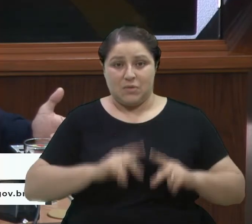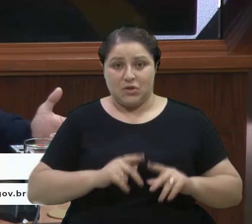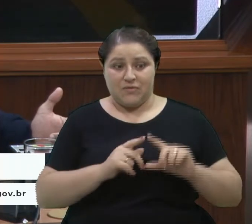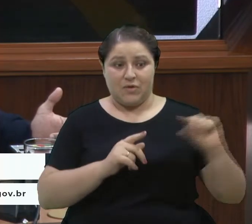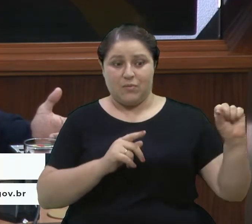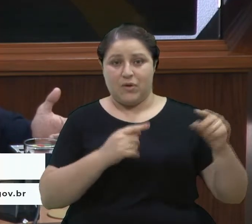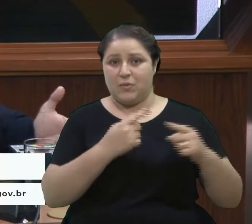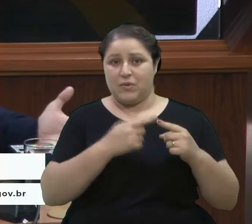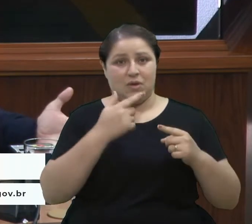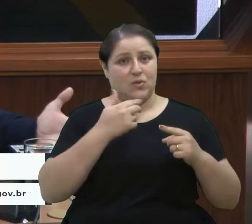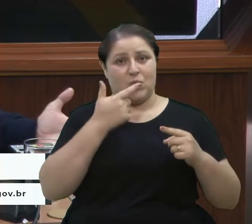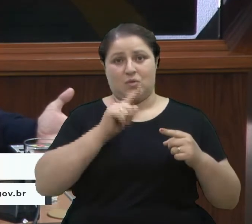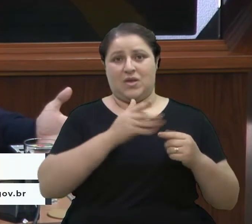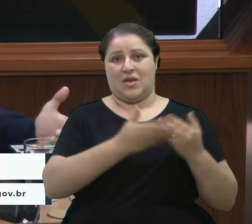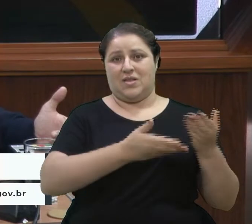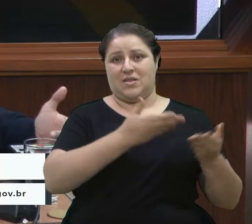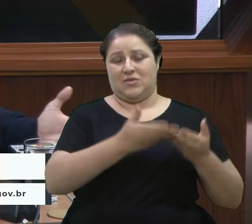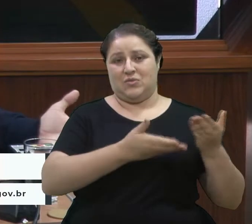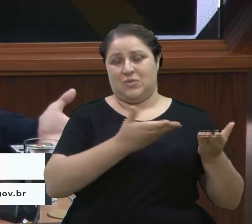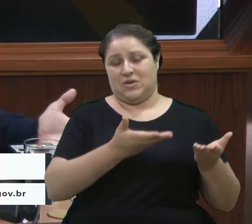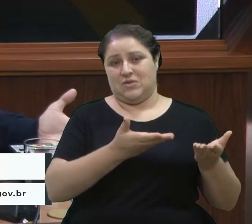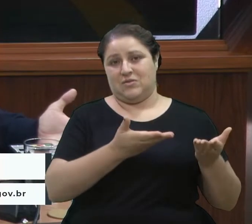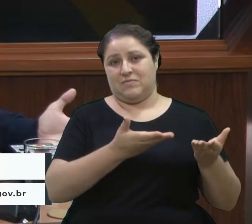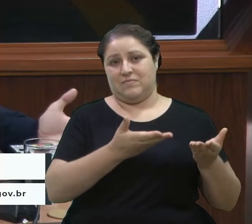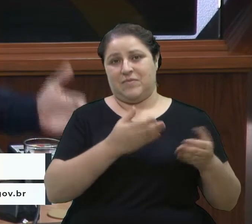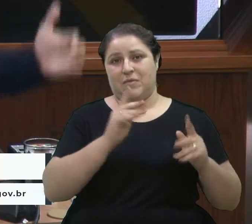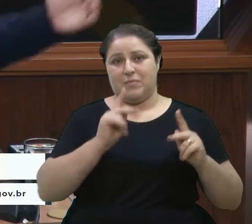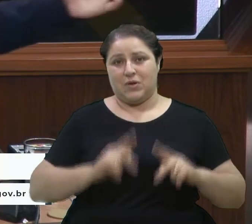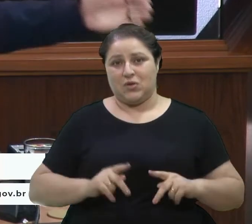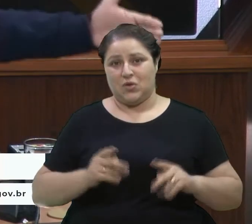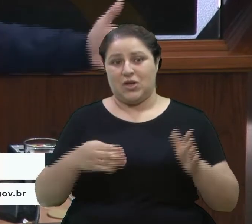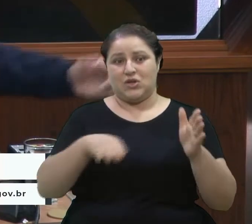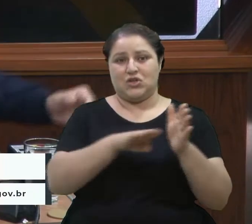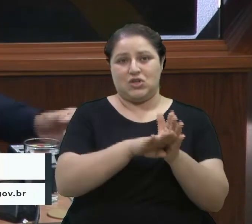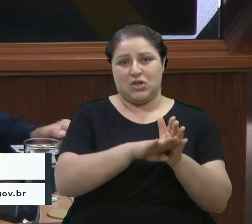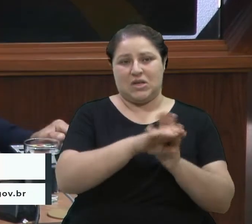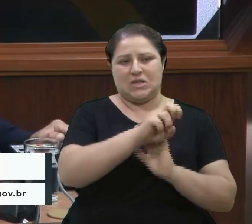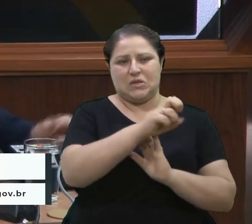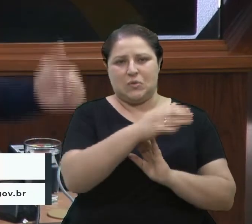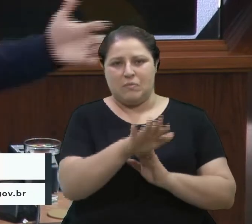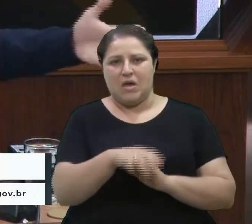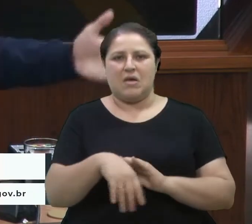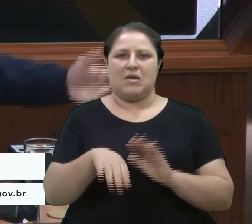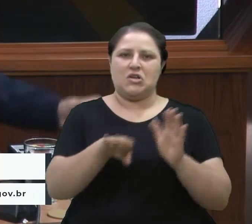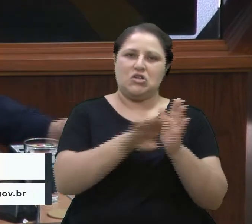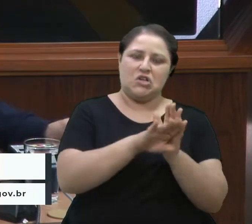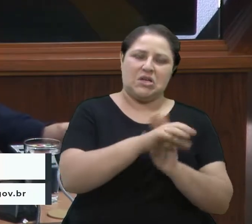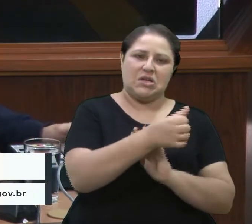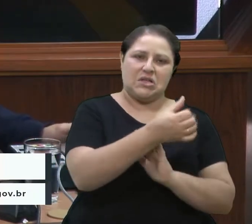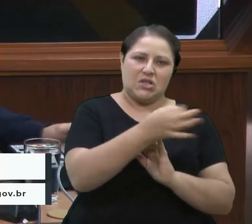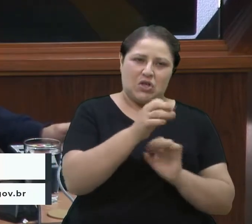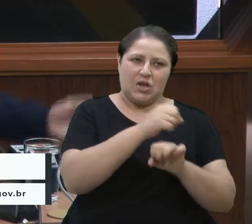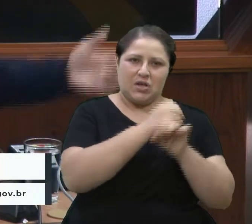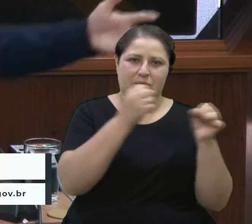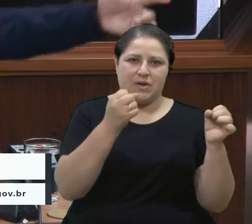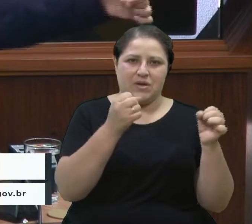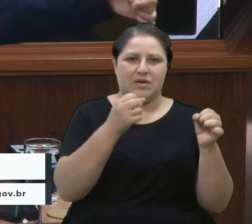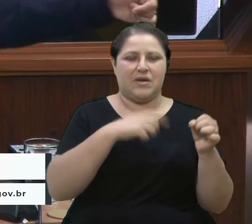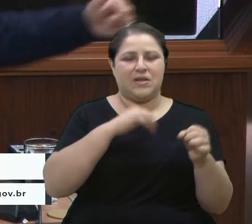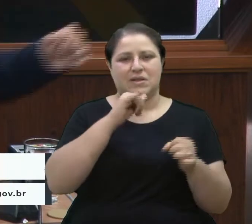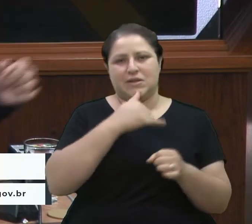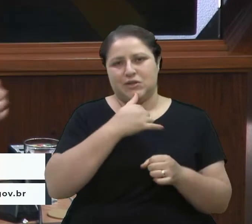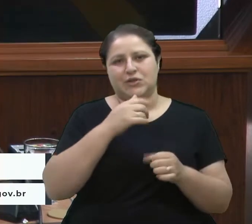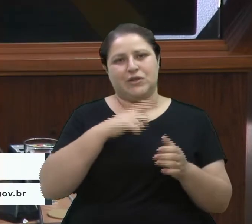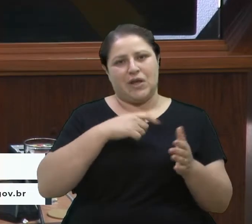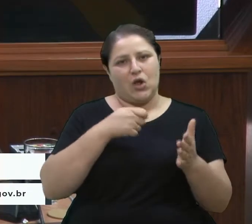Então, pessoas que estavam ali desde as seis horas, às e meia da manhã, e isso é lamentável. E a gente é cobrado também por isso. Obrigado, vereador, e